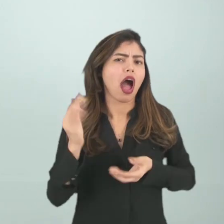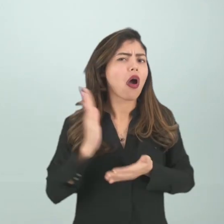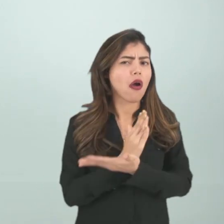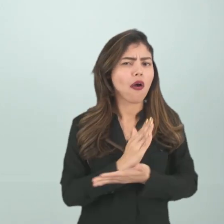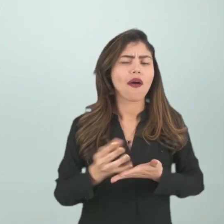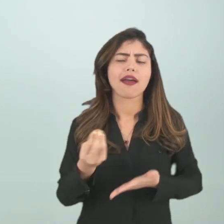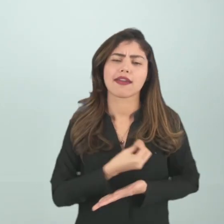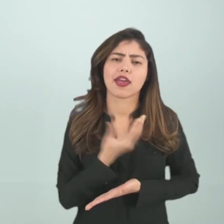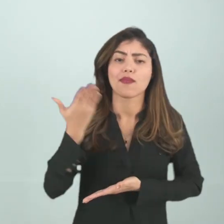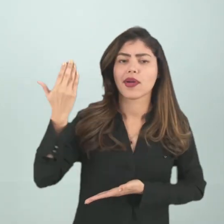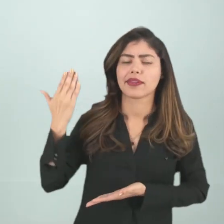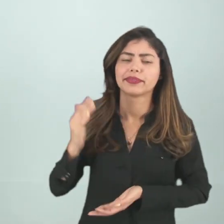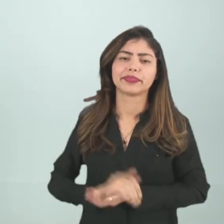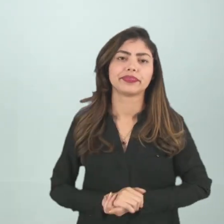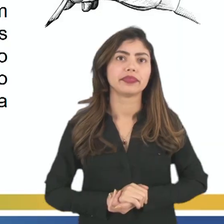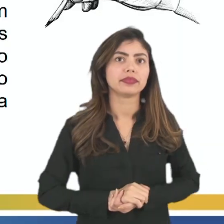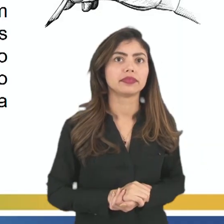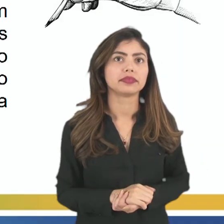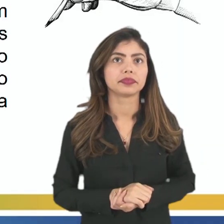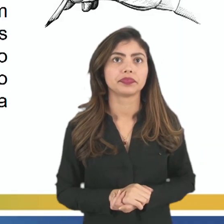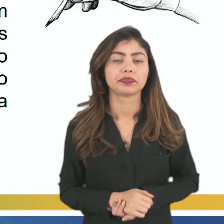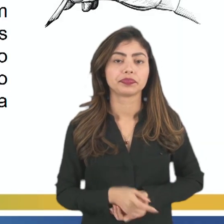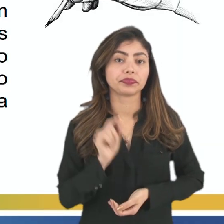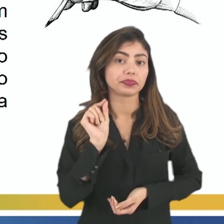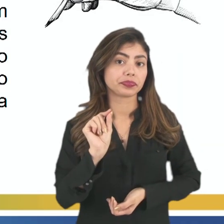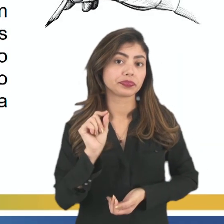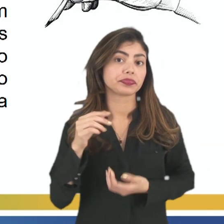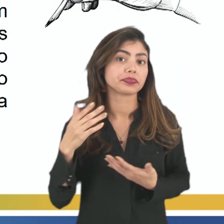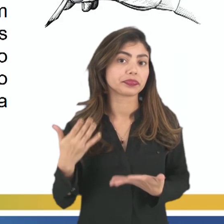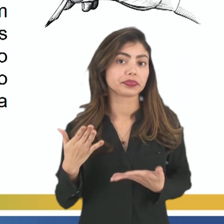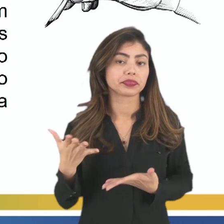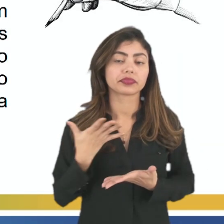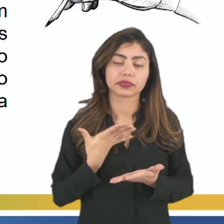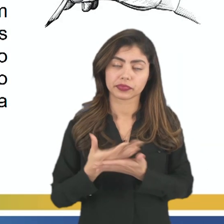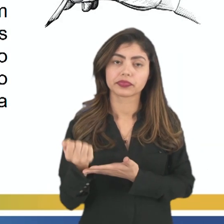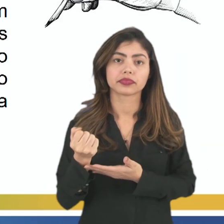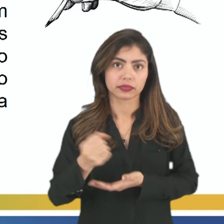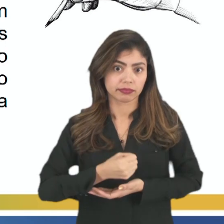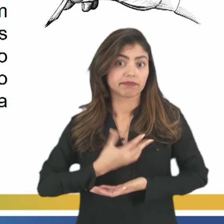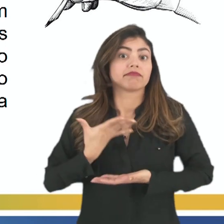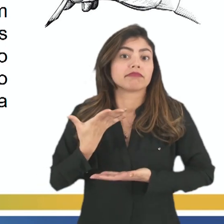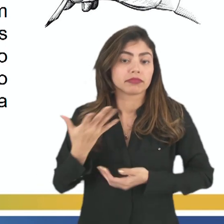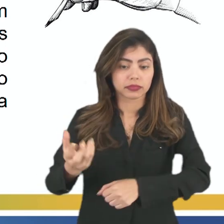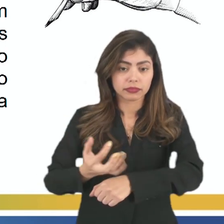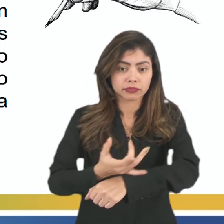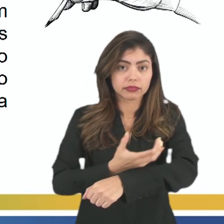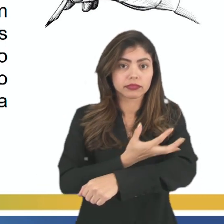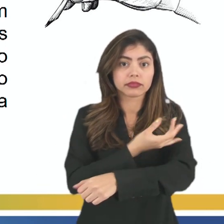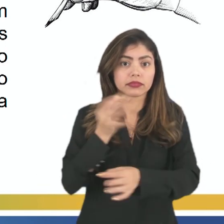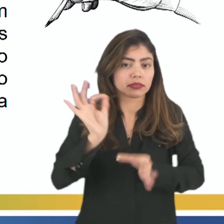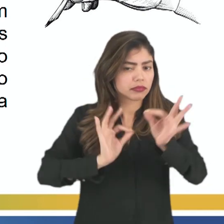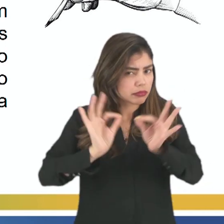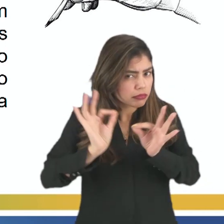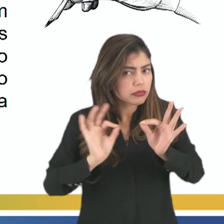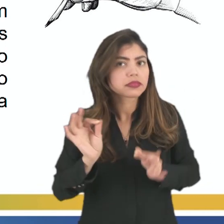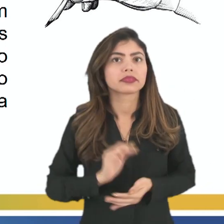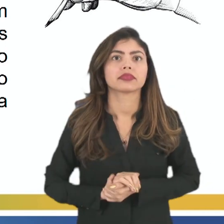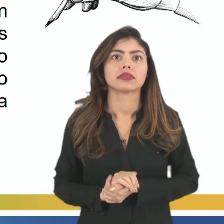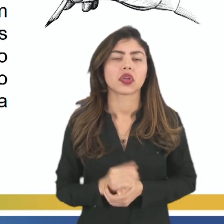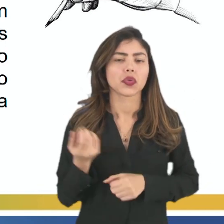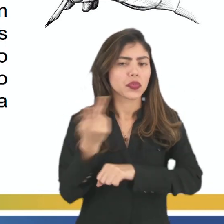aconteceu no passado. Isto é, buscando despertar emoções estéticas no leitor,